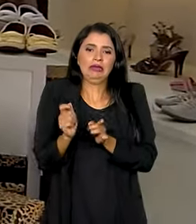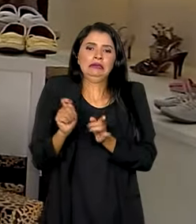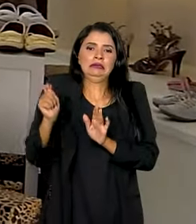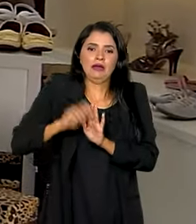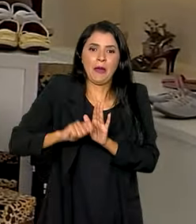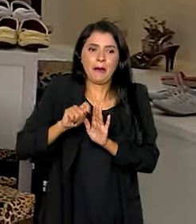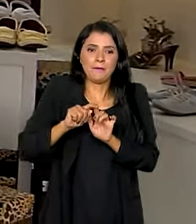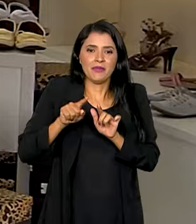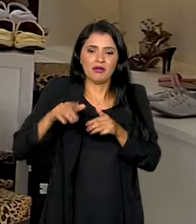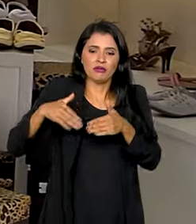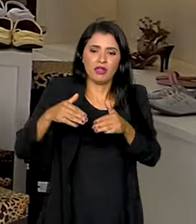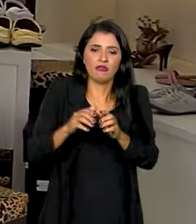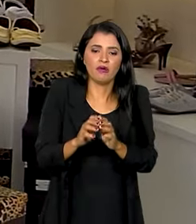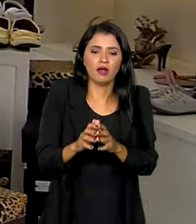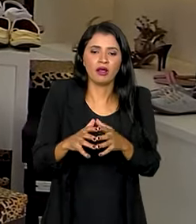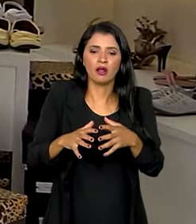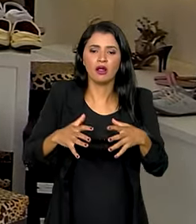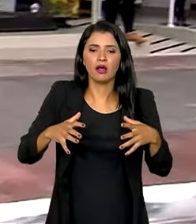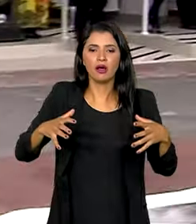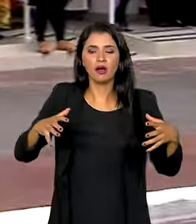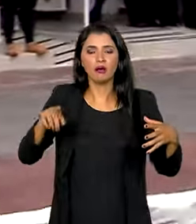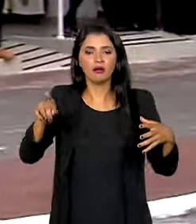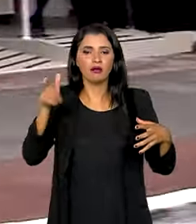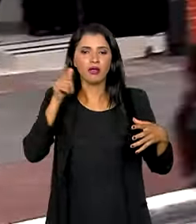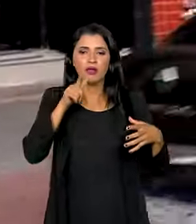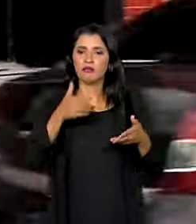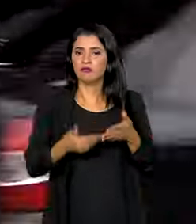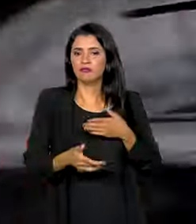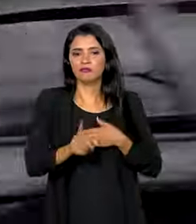vai crescer ao longo do tempo, ele acaba não perdendo recursos.